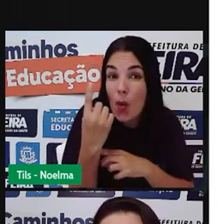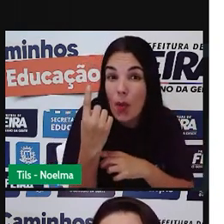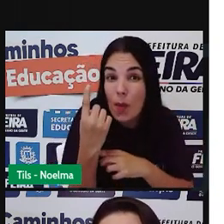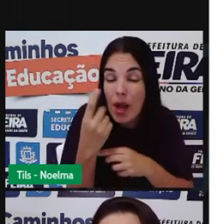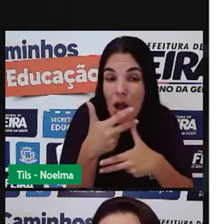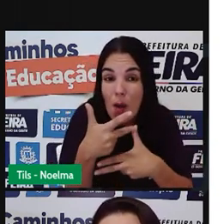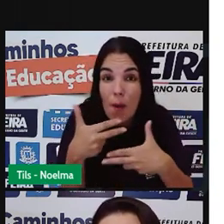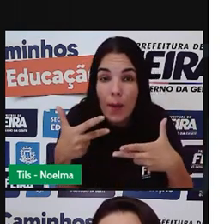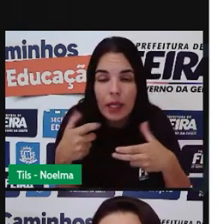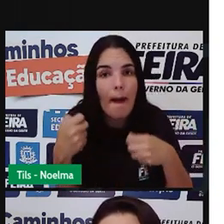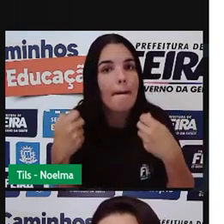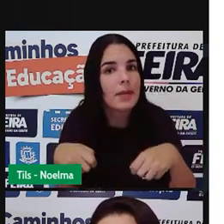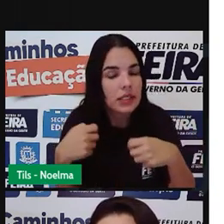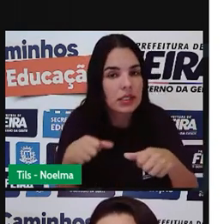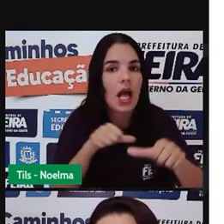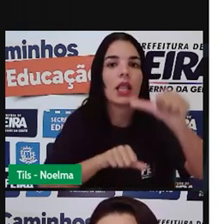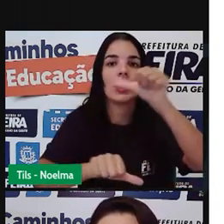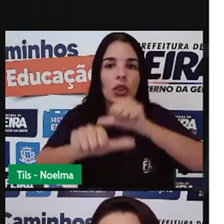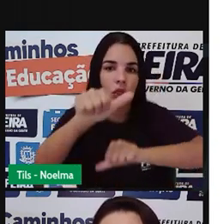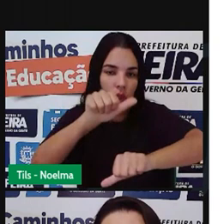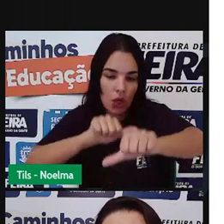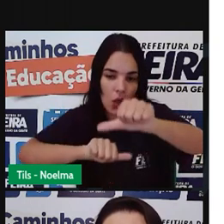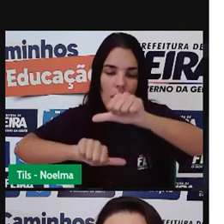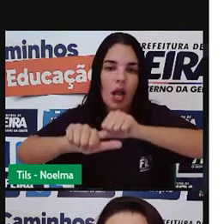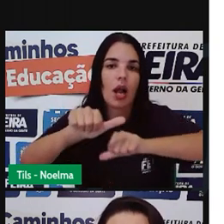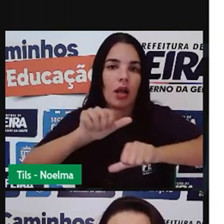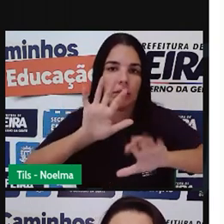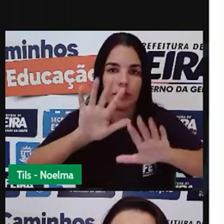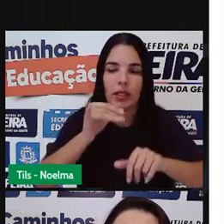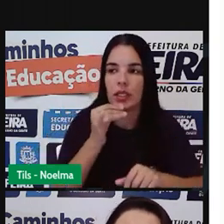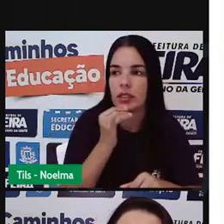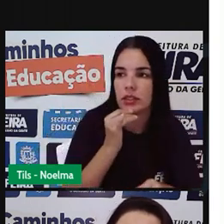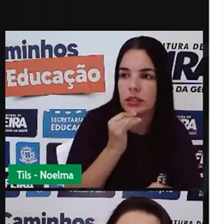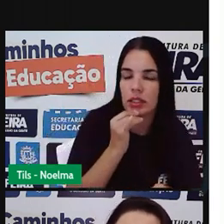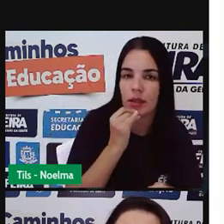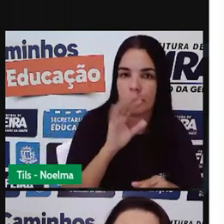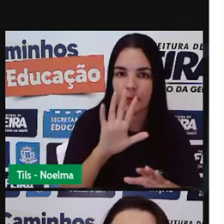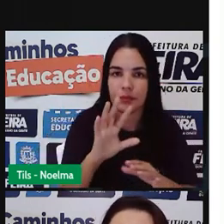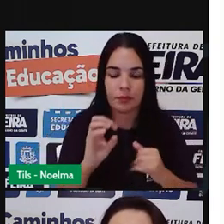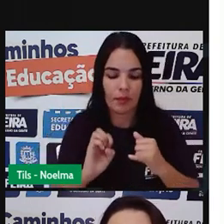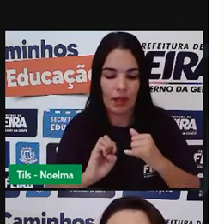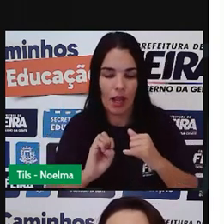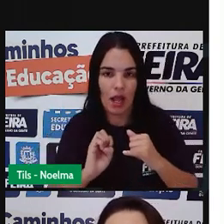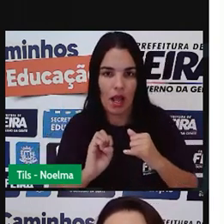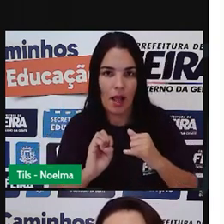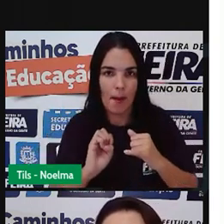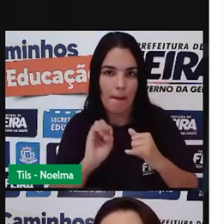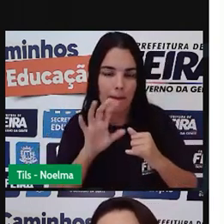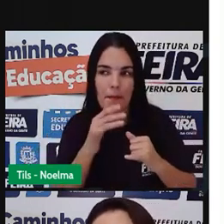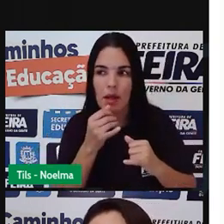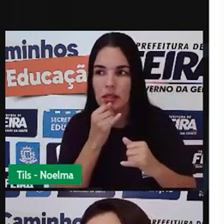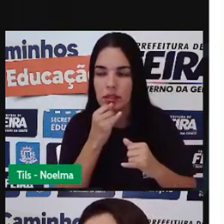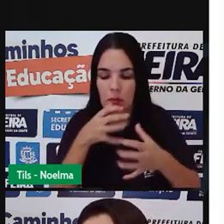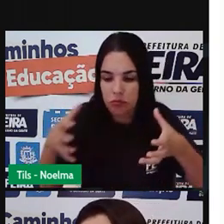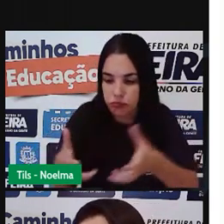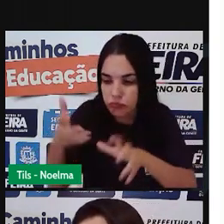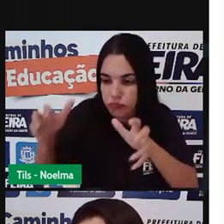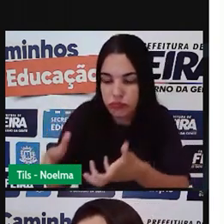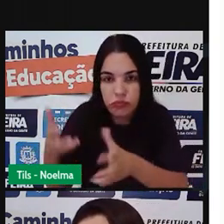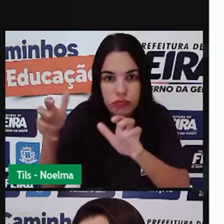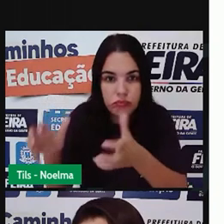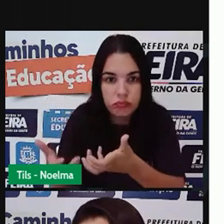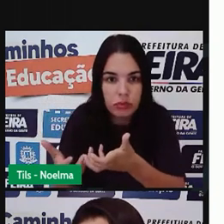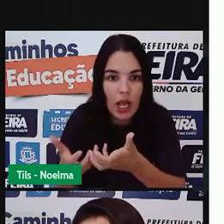necessário que se haja rotatividade de cultura onde se cultive uma leguminosa em um período e uma